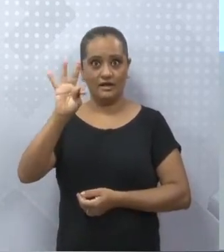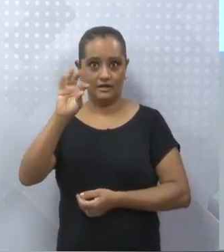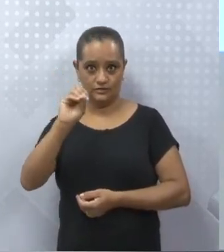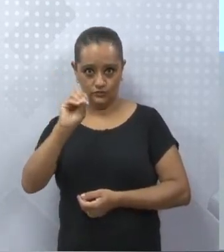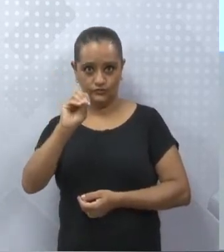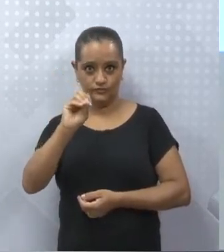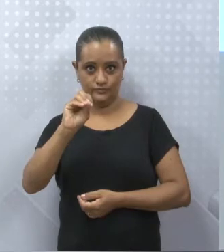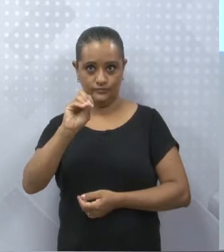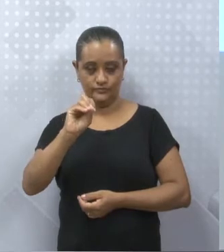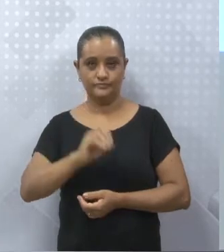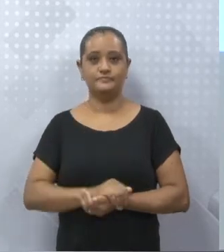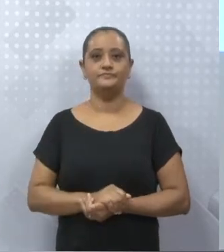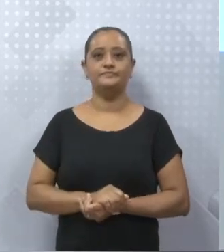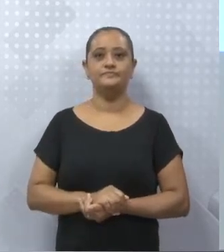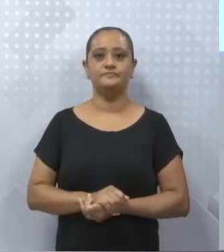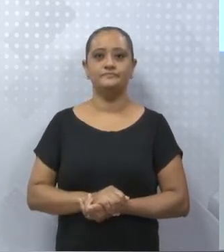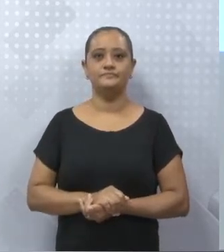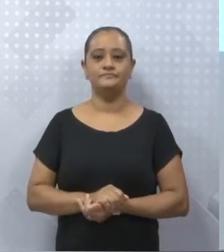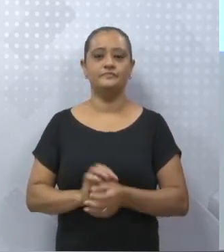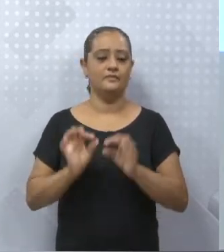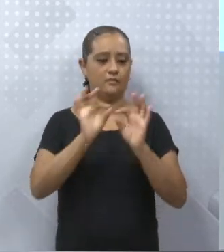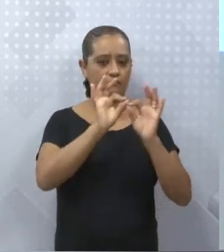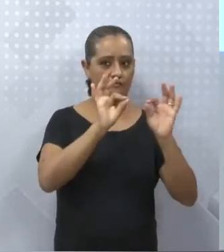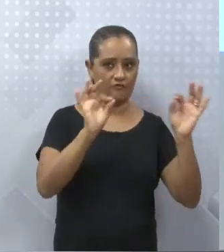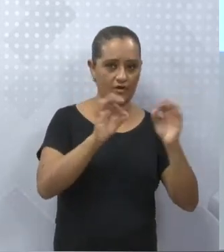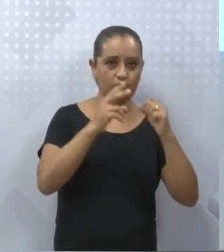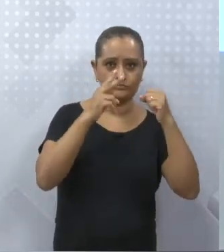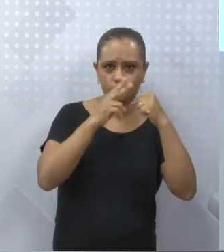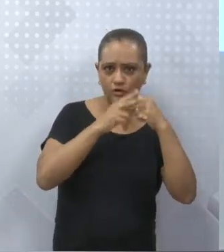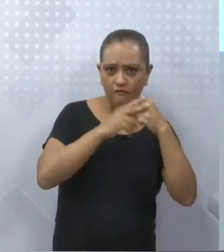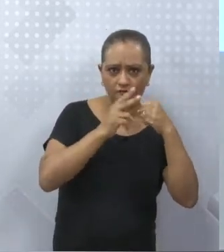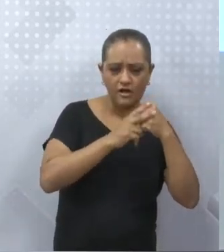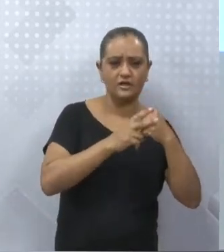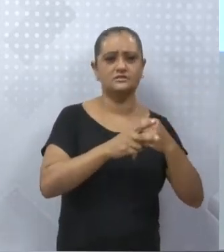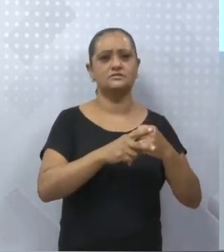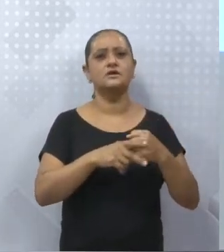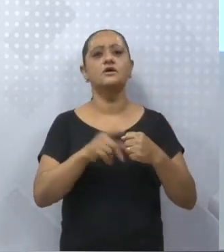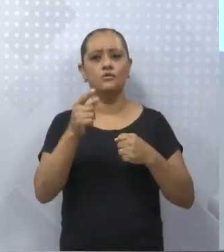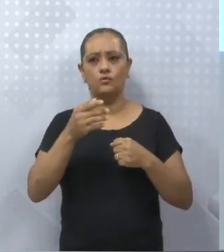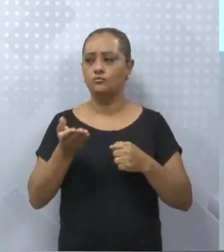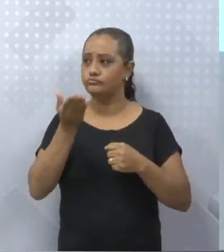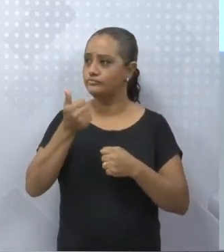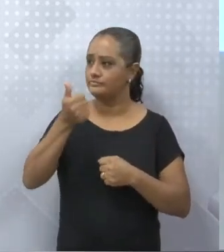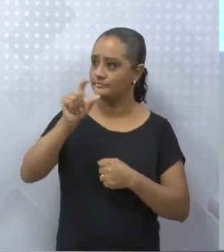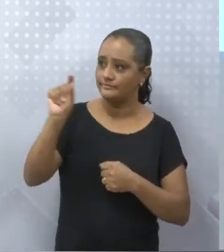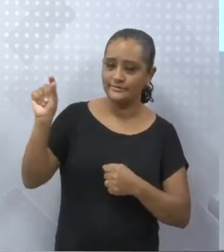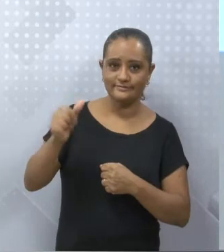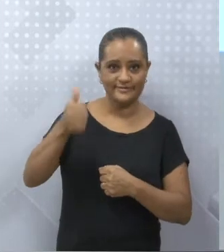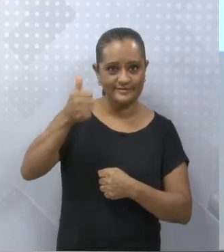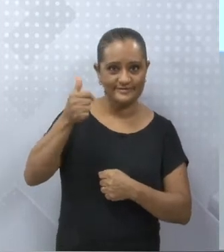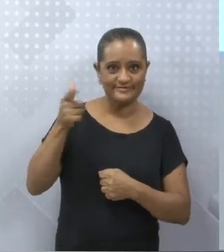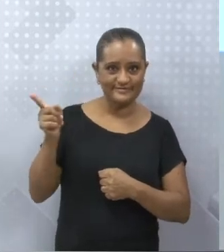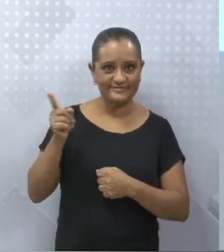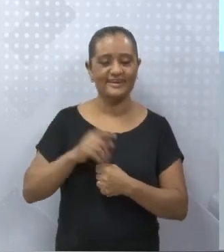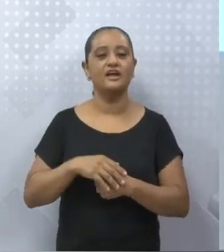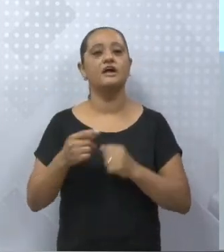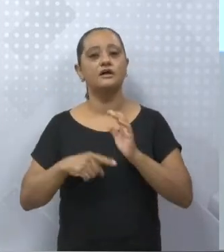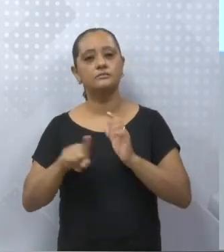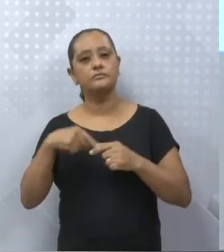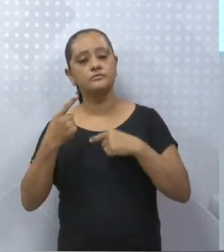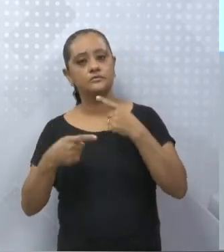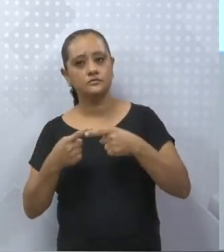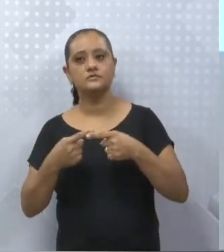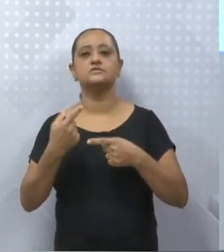verbo transitivo direto e transitivo e indireto. E o verbo intransitivo? Quem não já escutou quando